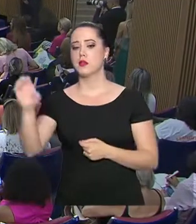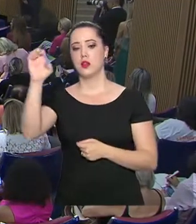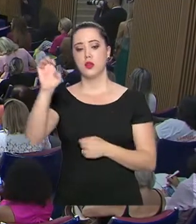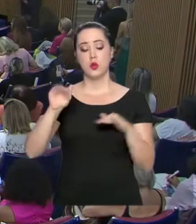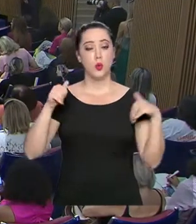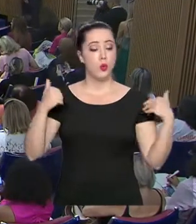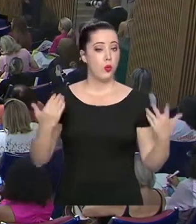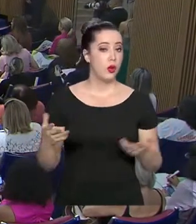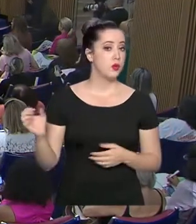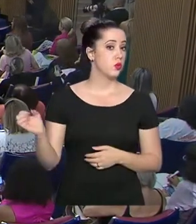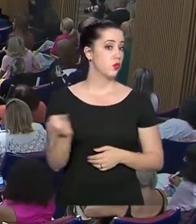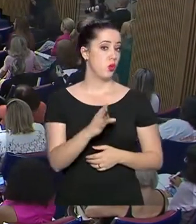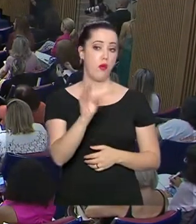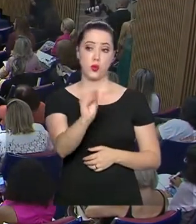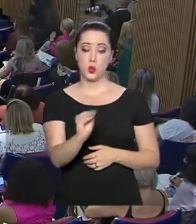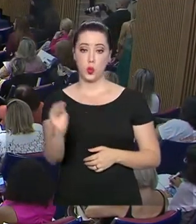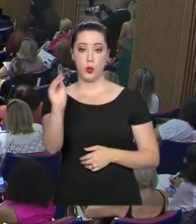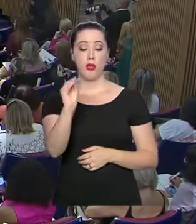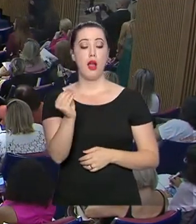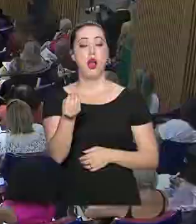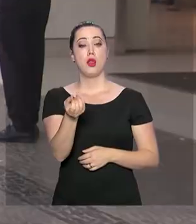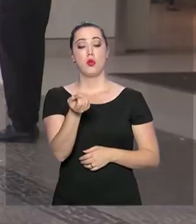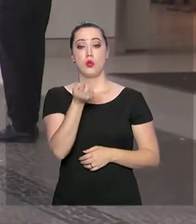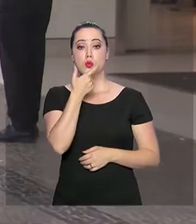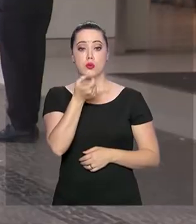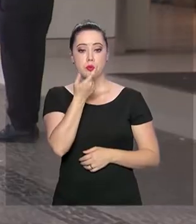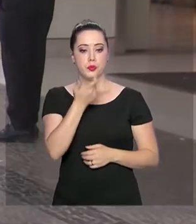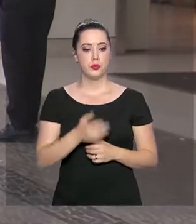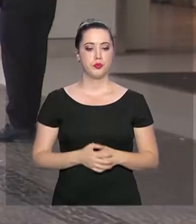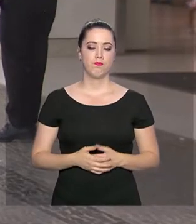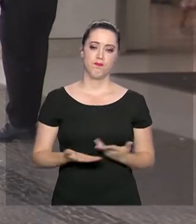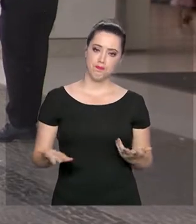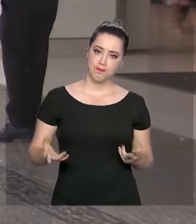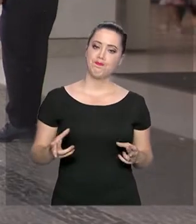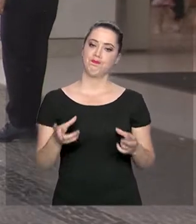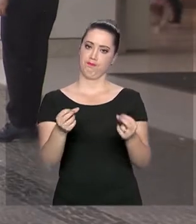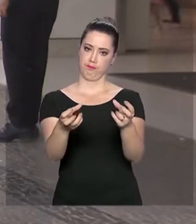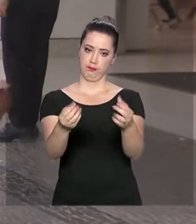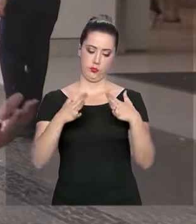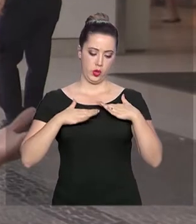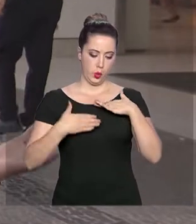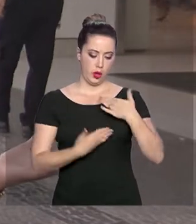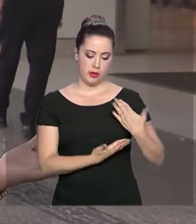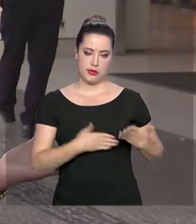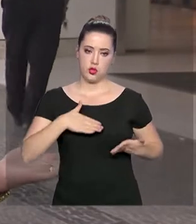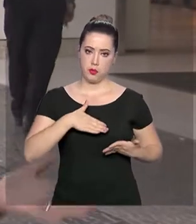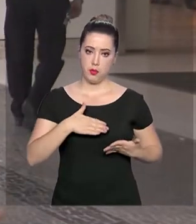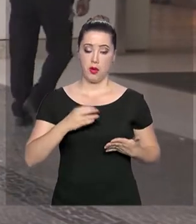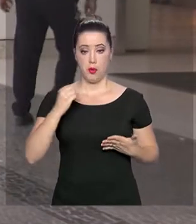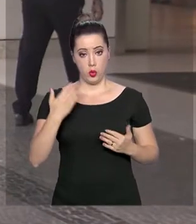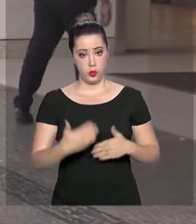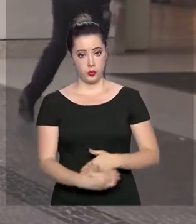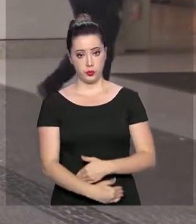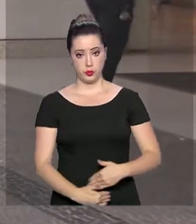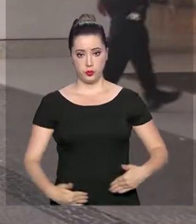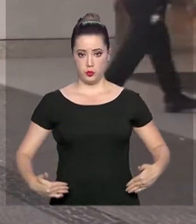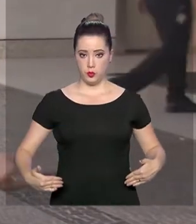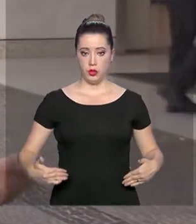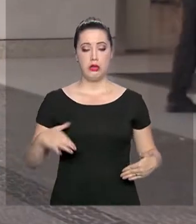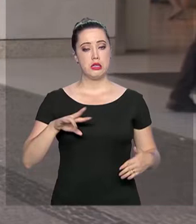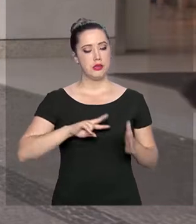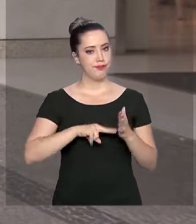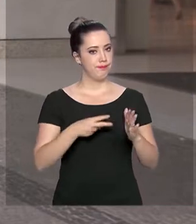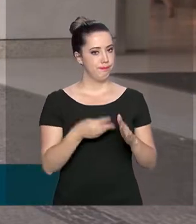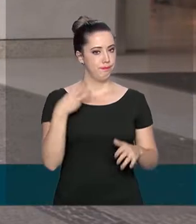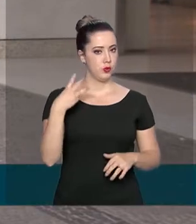e quais são os novos tratamentos alternativos. O câncer de mama e de colo do útero representam mais de 37%